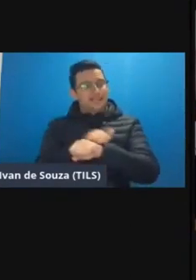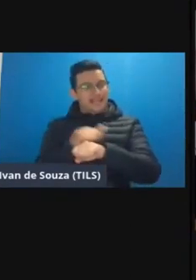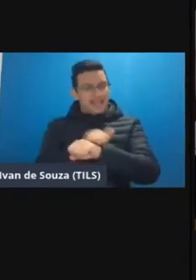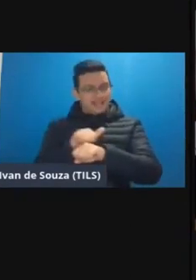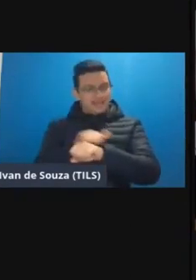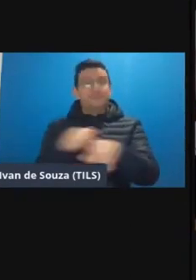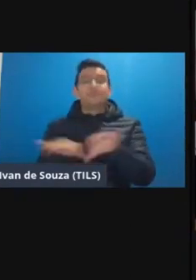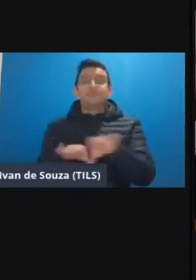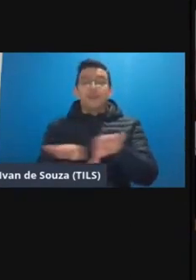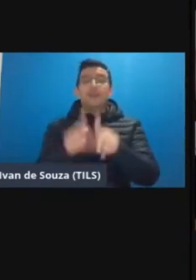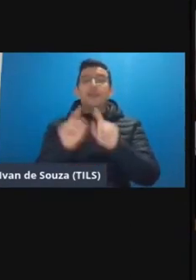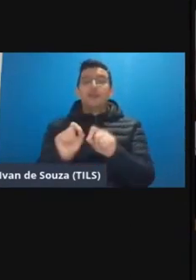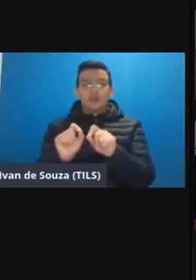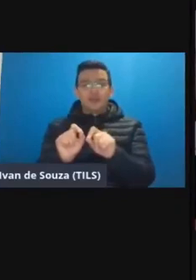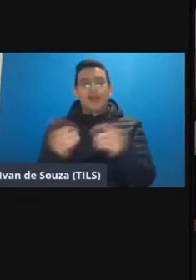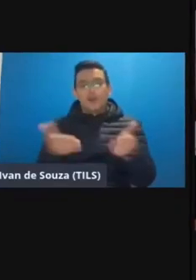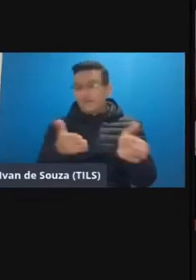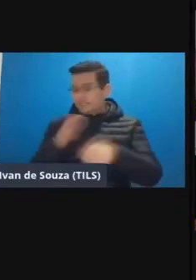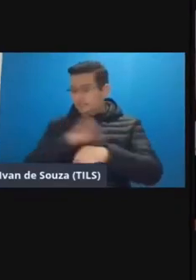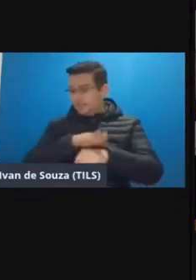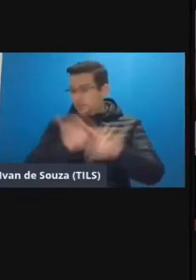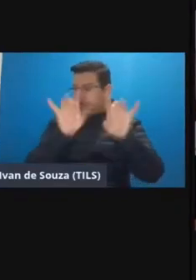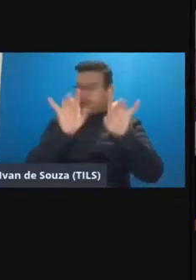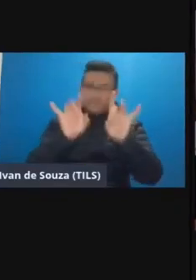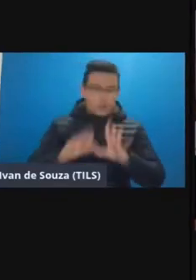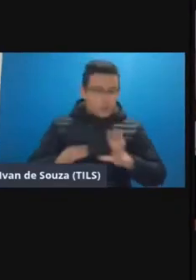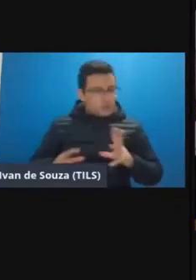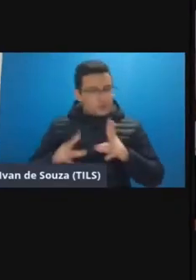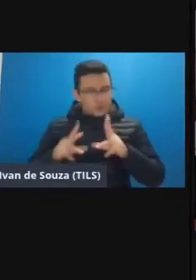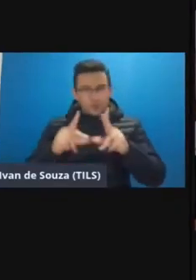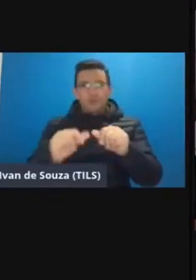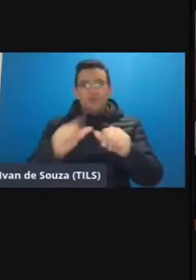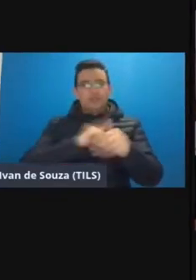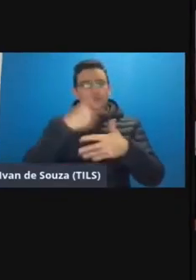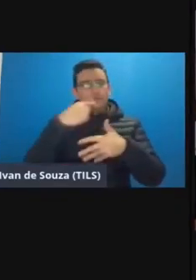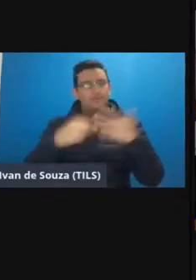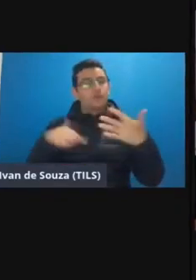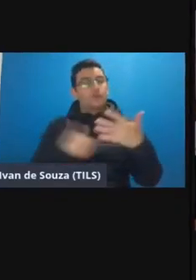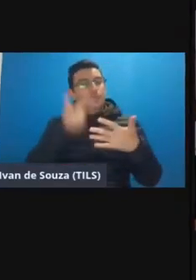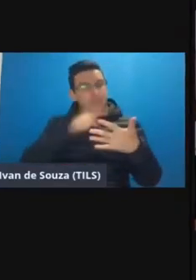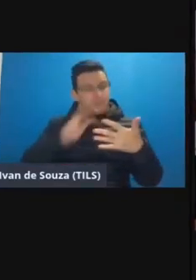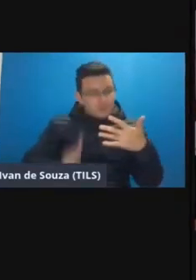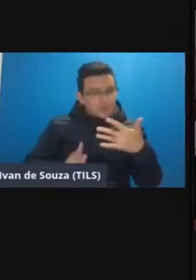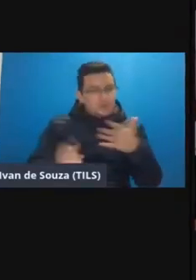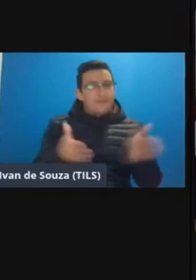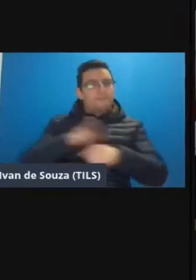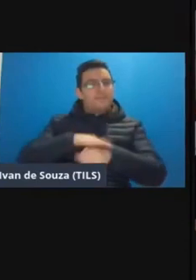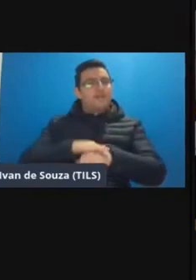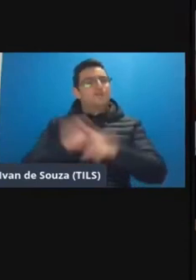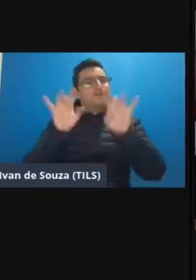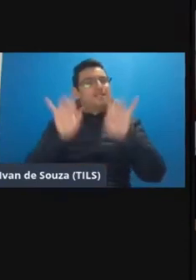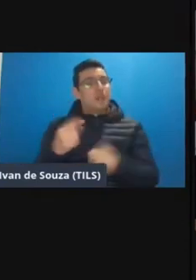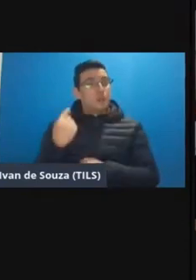além disso para esse período especial com tudo e com todo esse aparato nós conseguimos avançar né para o período especial um